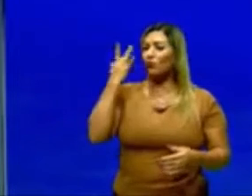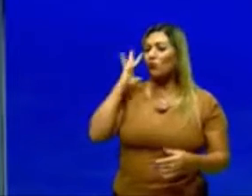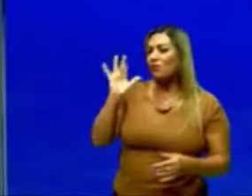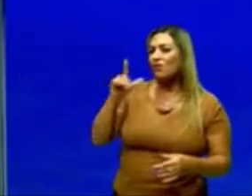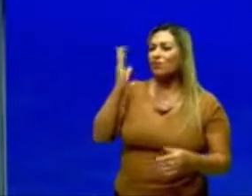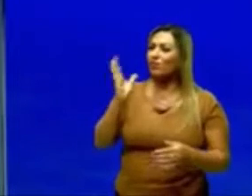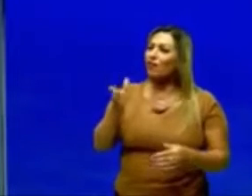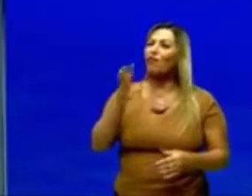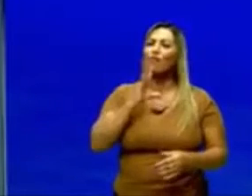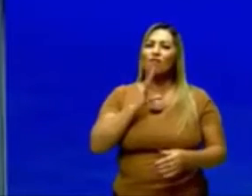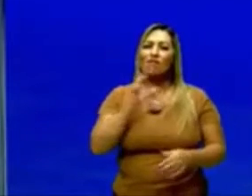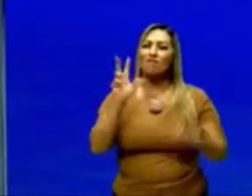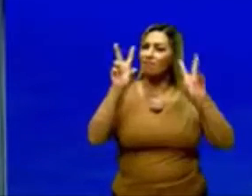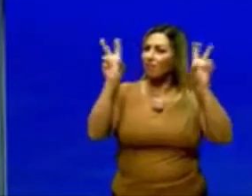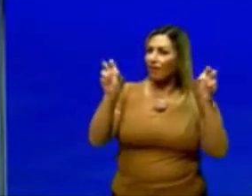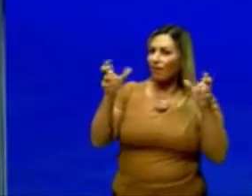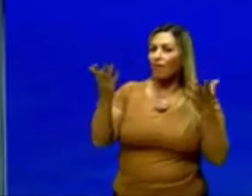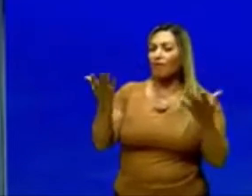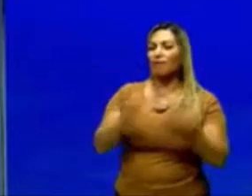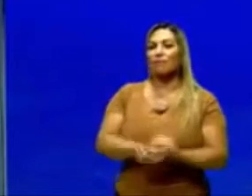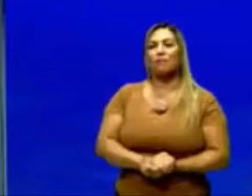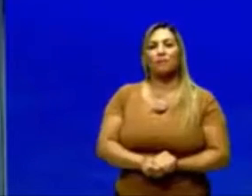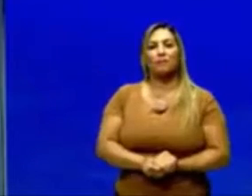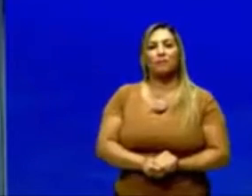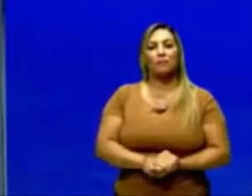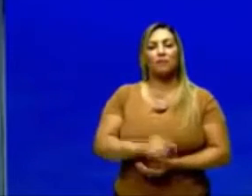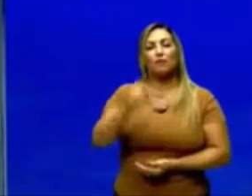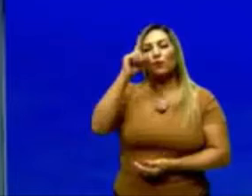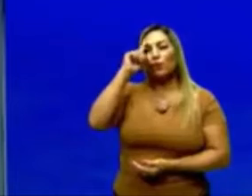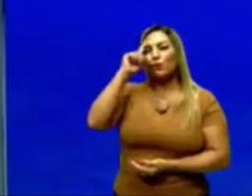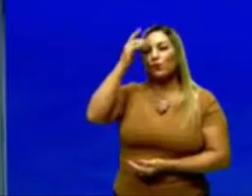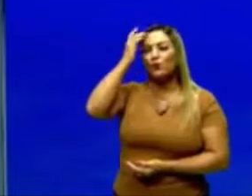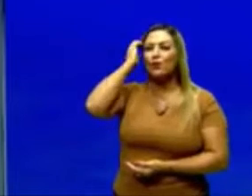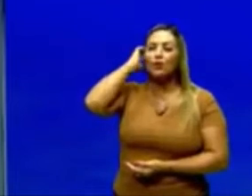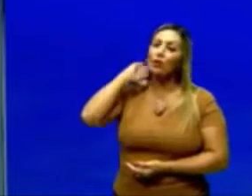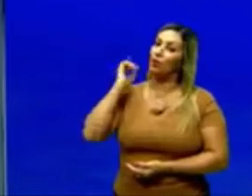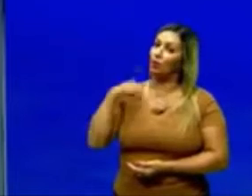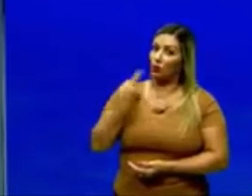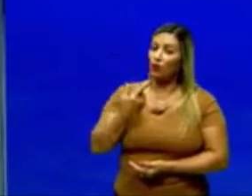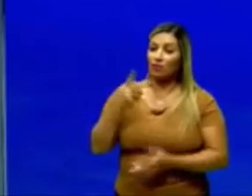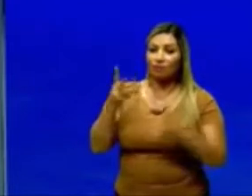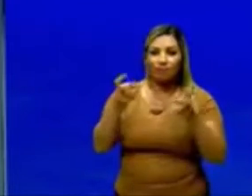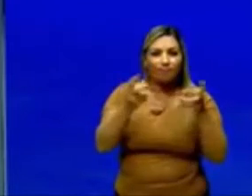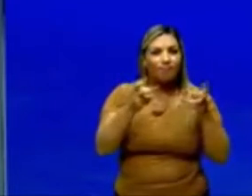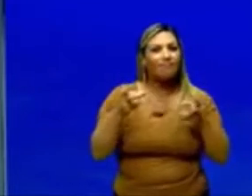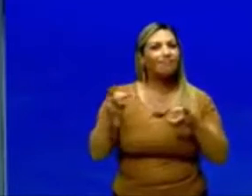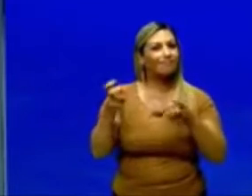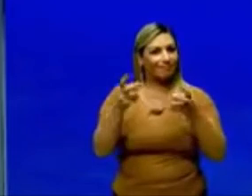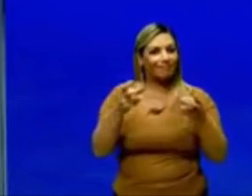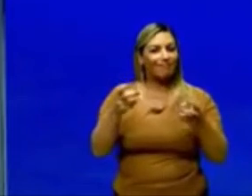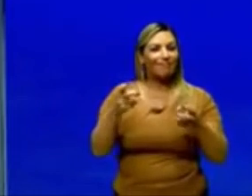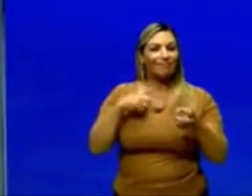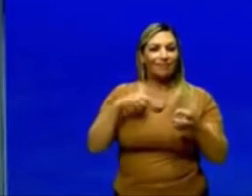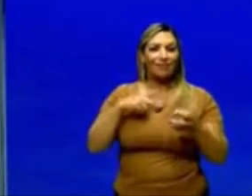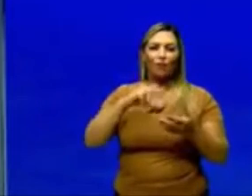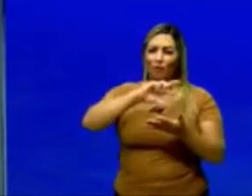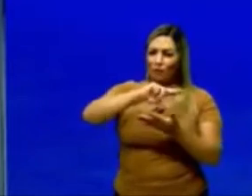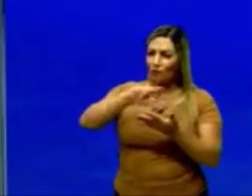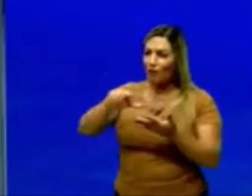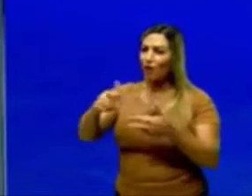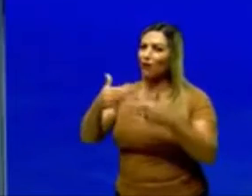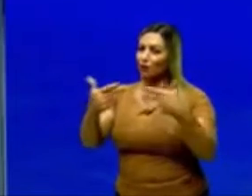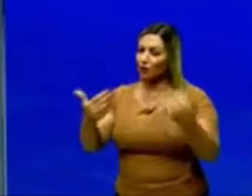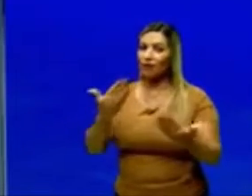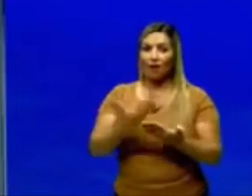sobre polímeros no cotidiano. Vocês vão identificar várias coisas na nossa aula.